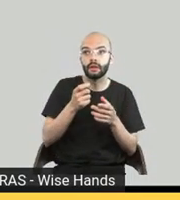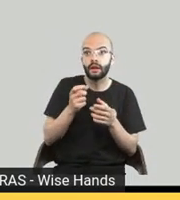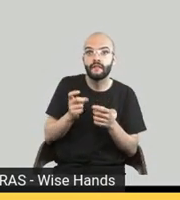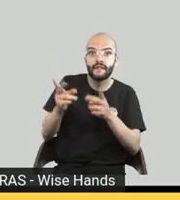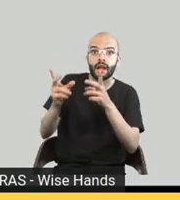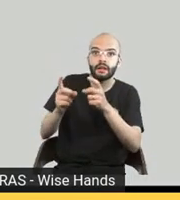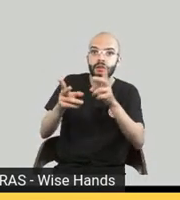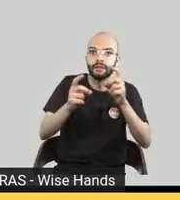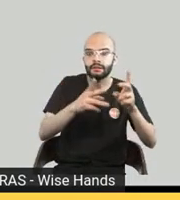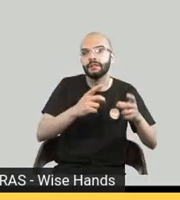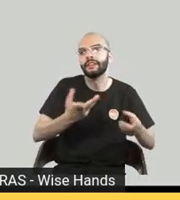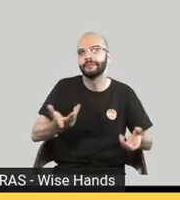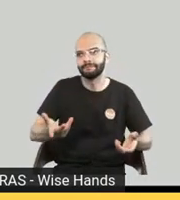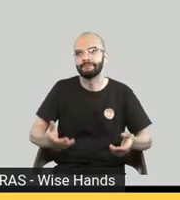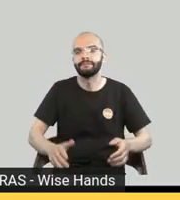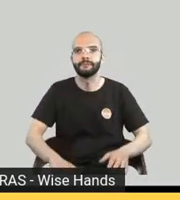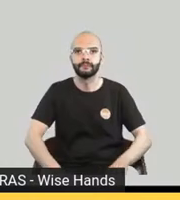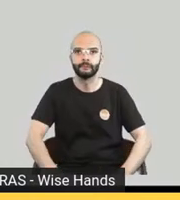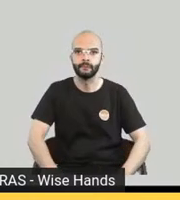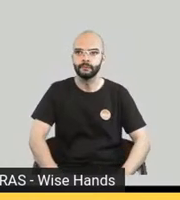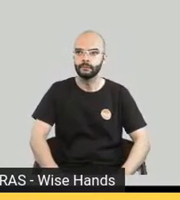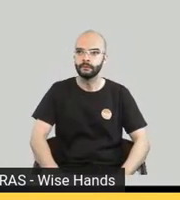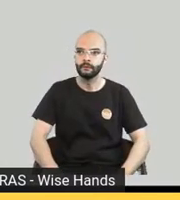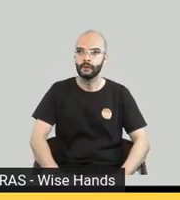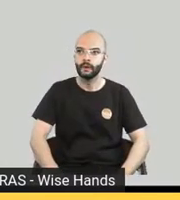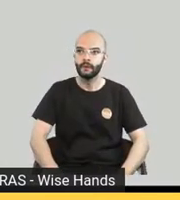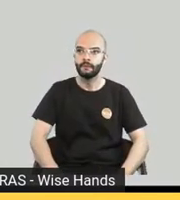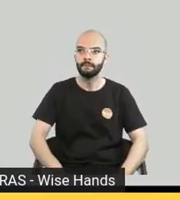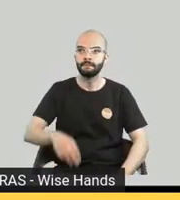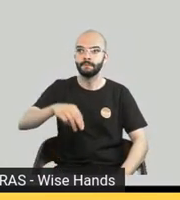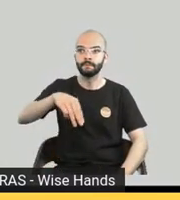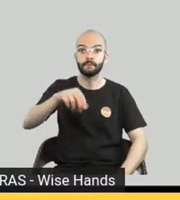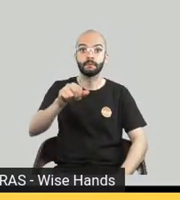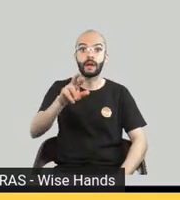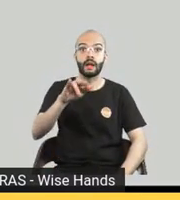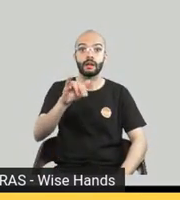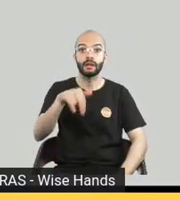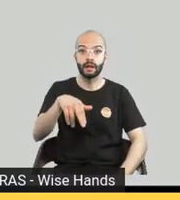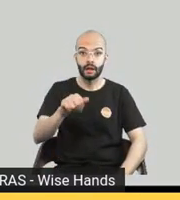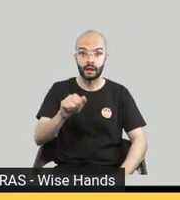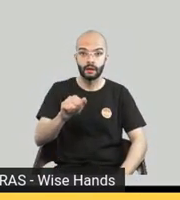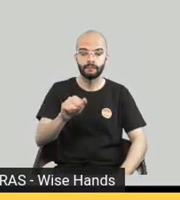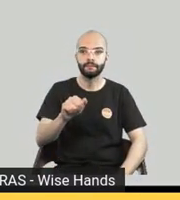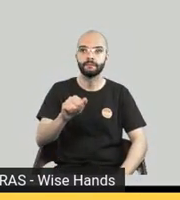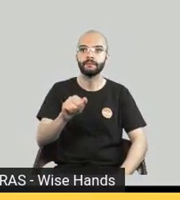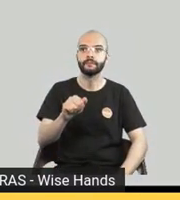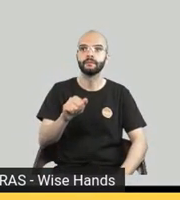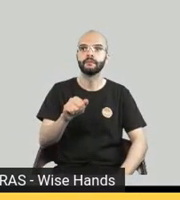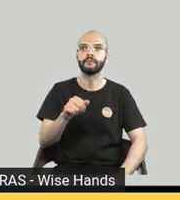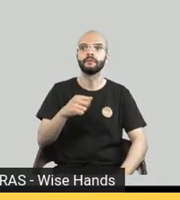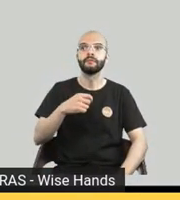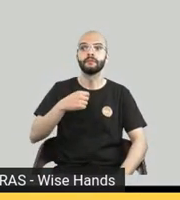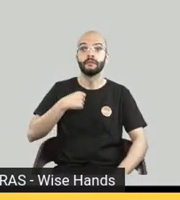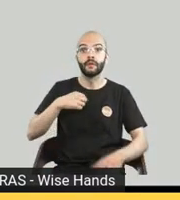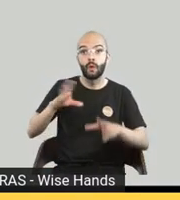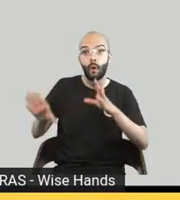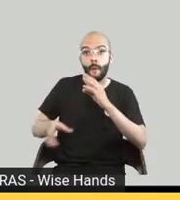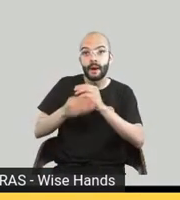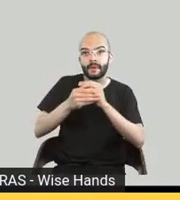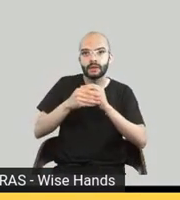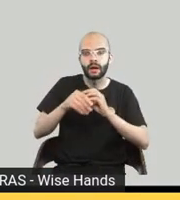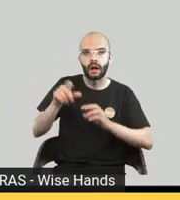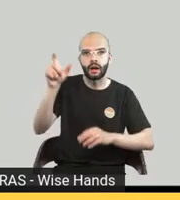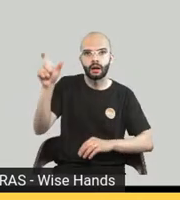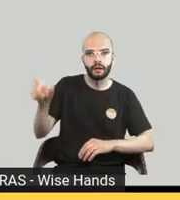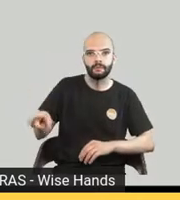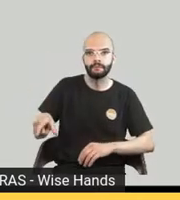até mudar um pouquinho acho que talvez para a sua contribuição ser mais legal imagina o seguinte não sei quantos já